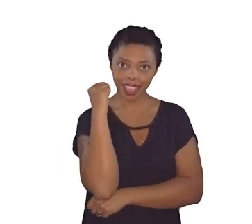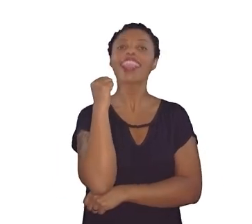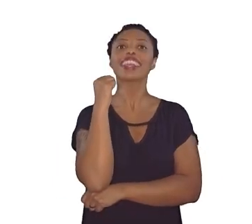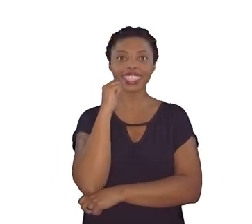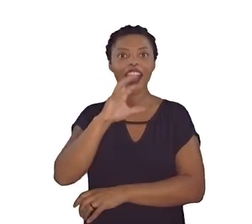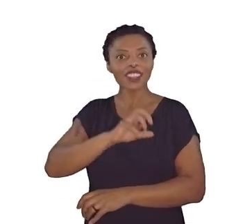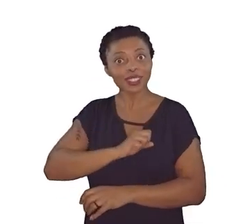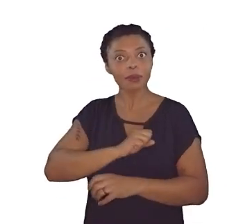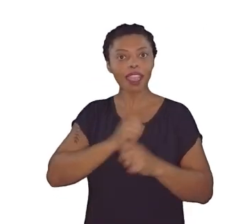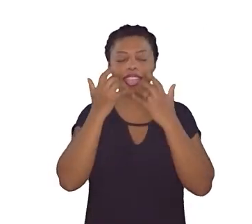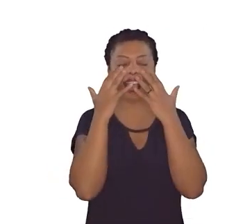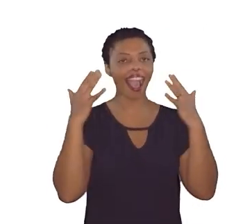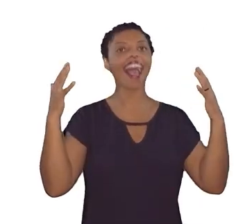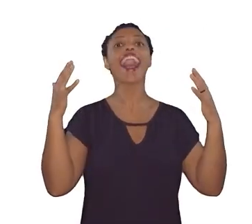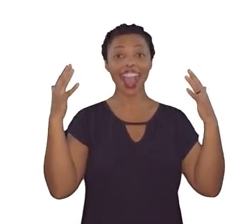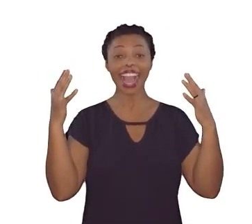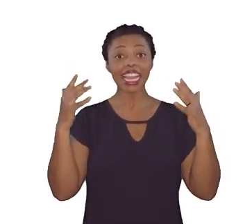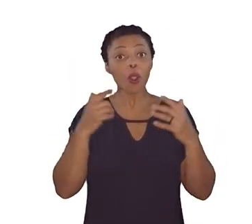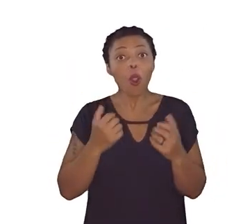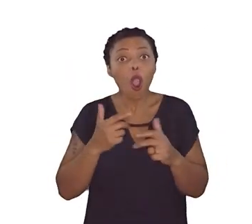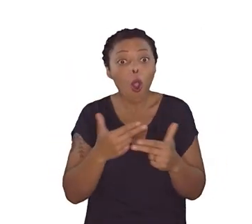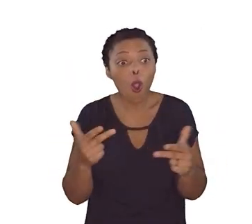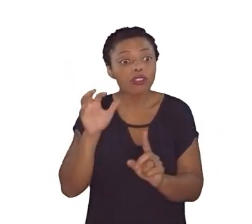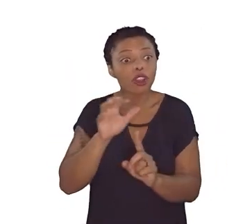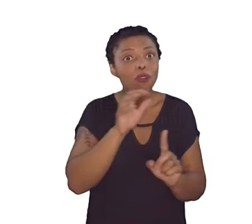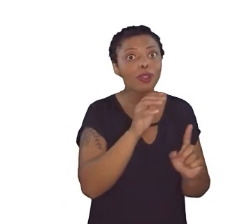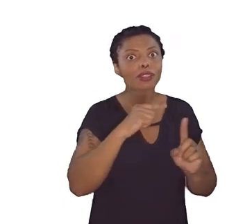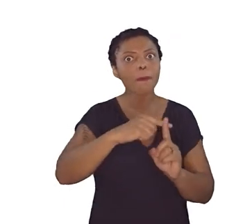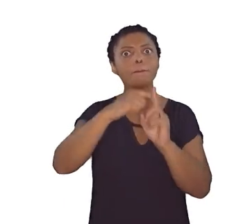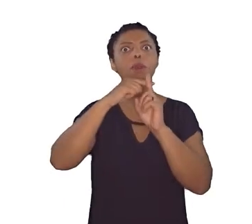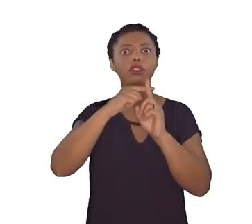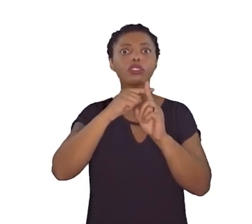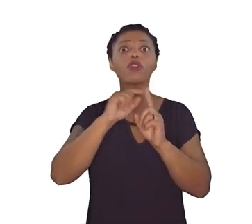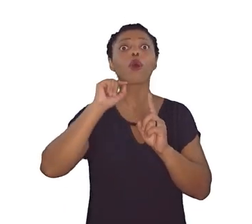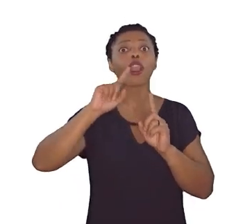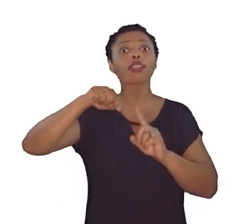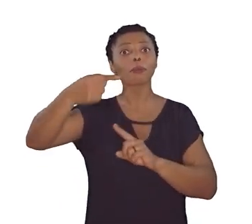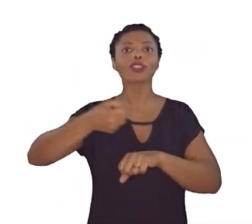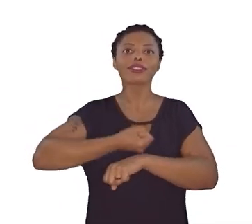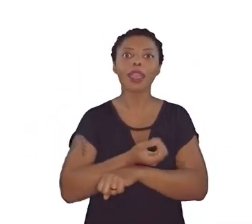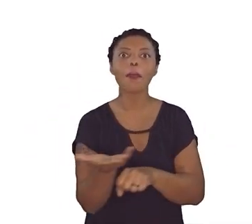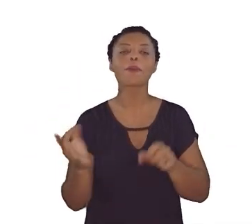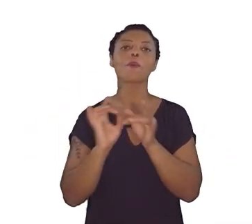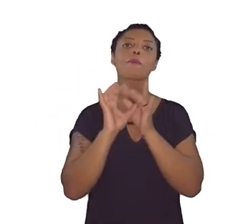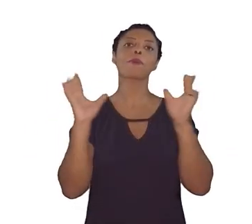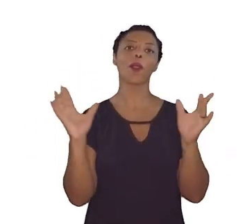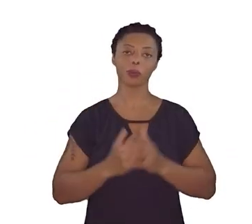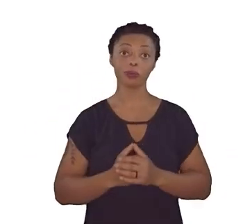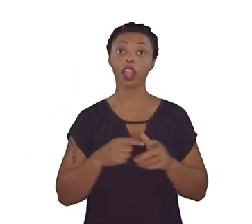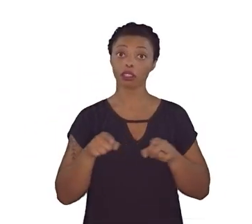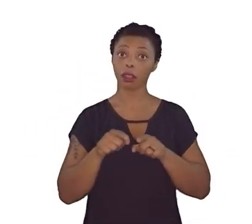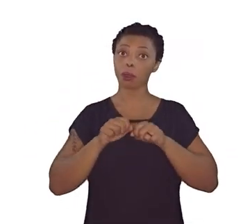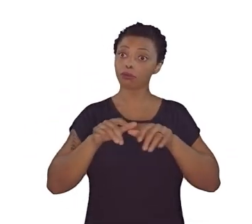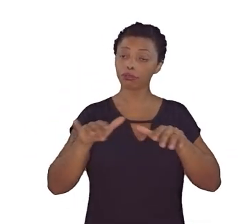encantamento. E os efeitos positivos dessa literatura são democráticos. Eles se estendem também às